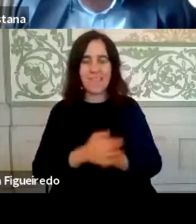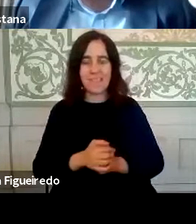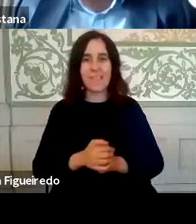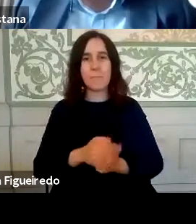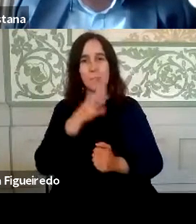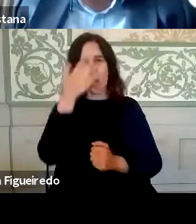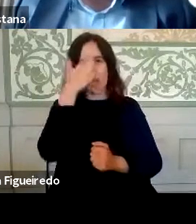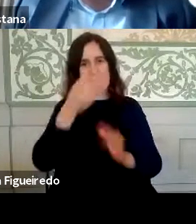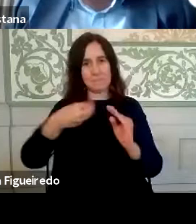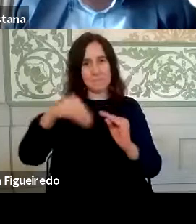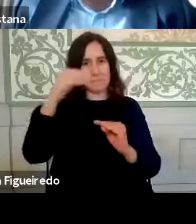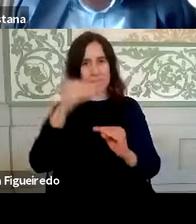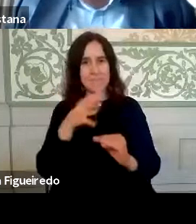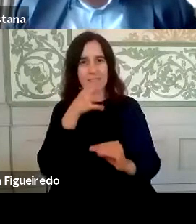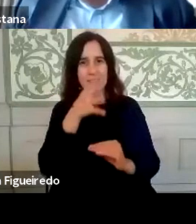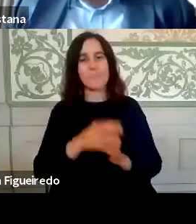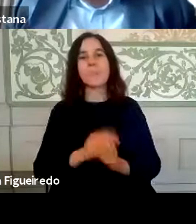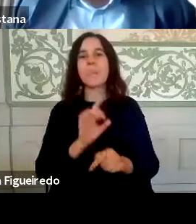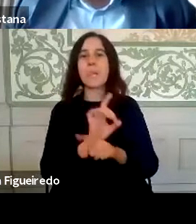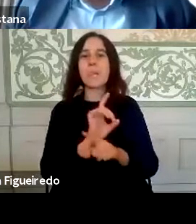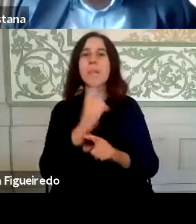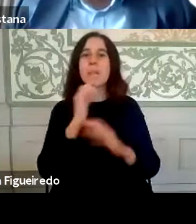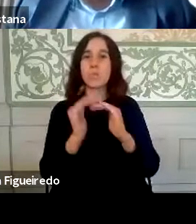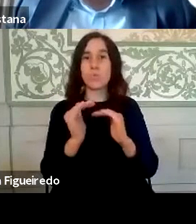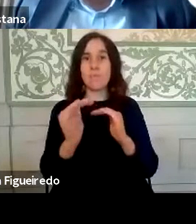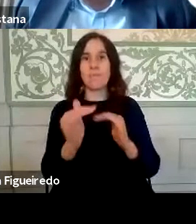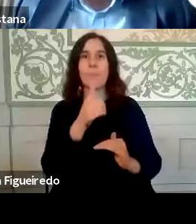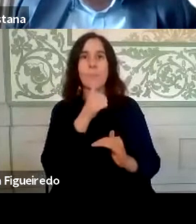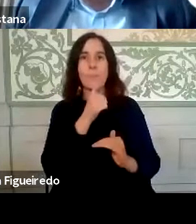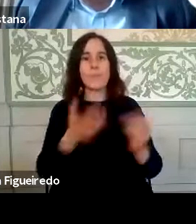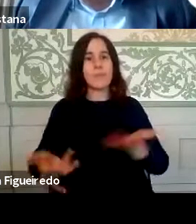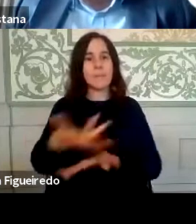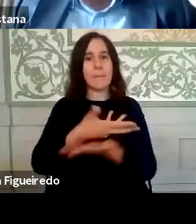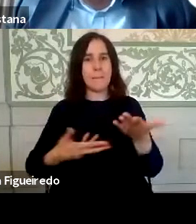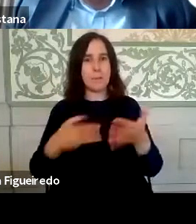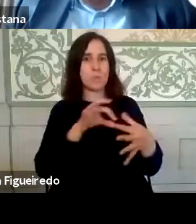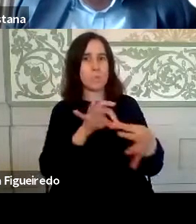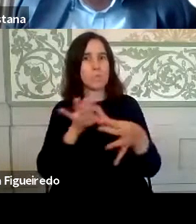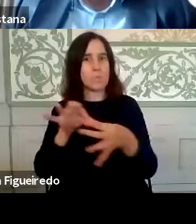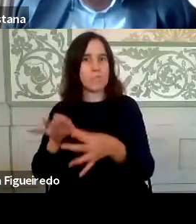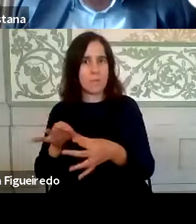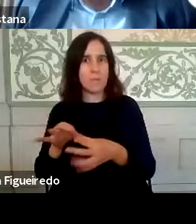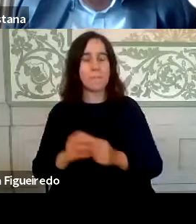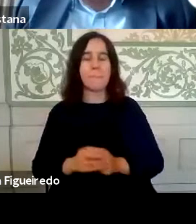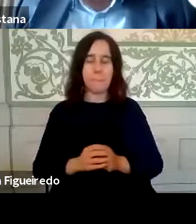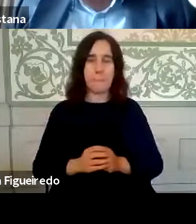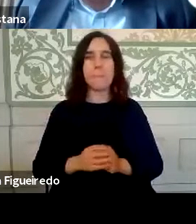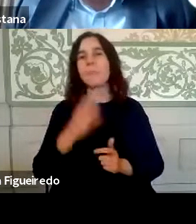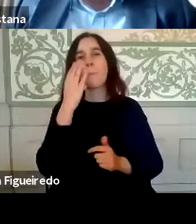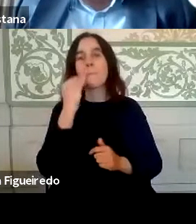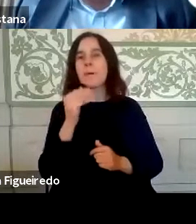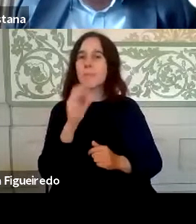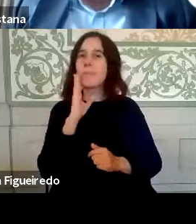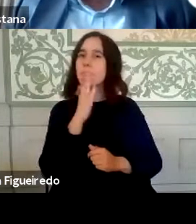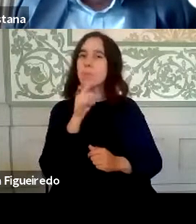coisas. Sobre essa questão da sustentabilidade, no esta dinâmica de colaboração. Eu julgo que ela depende de